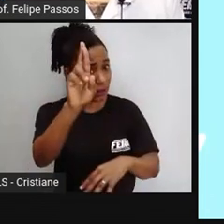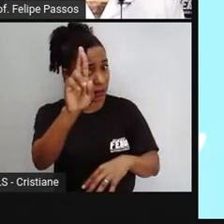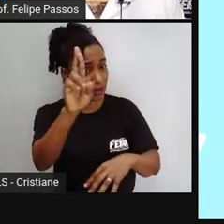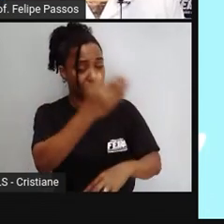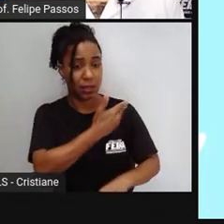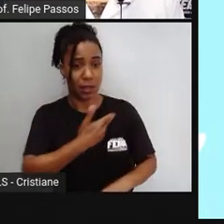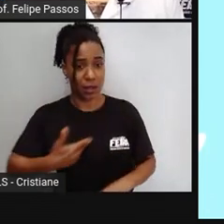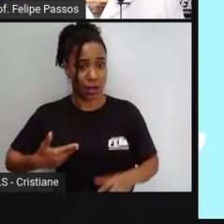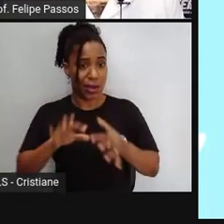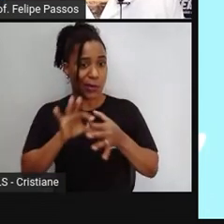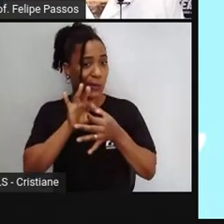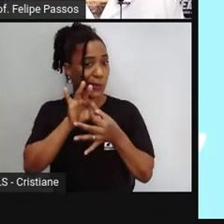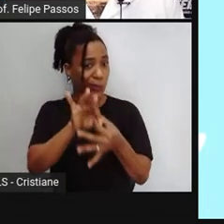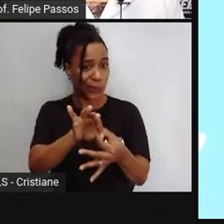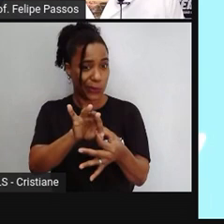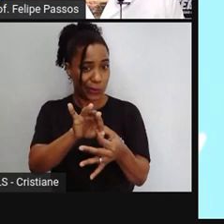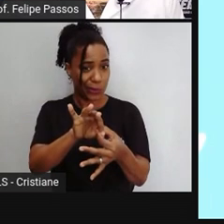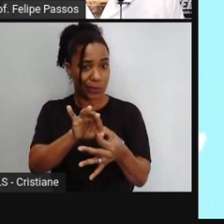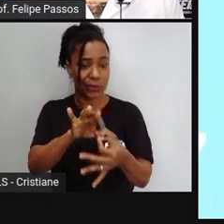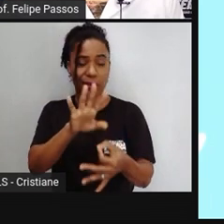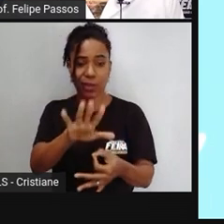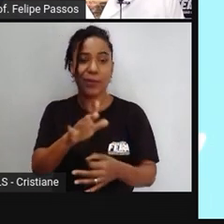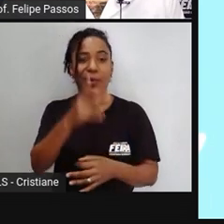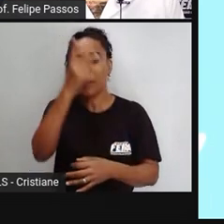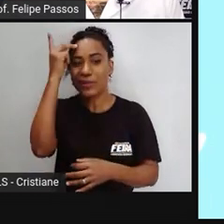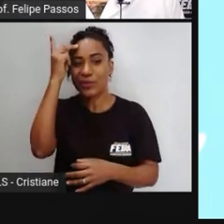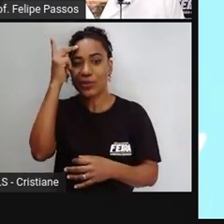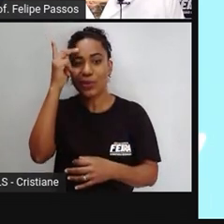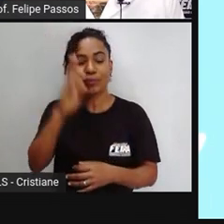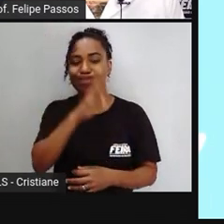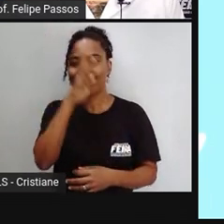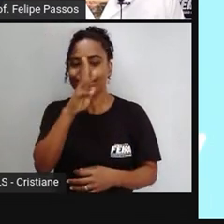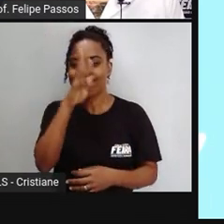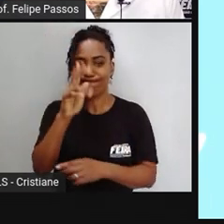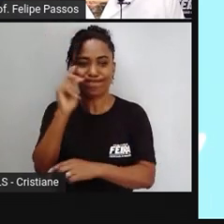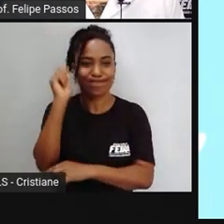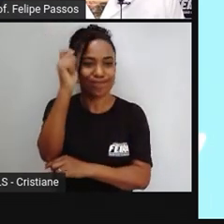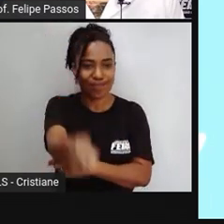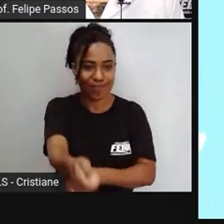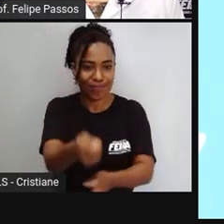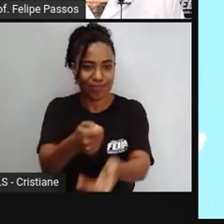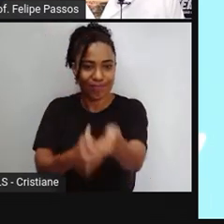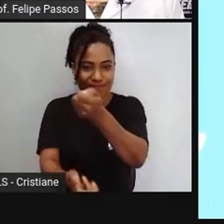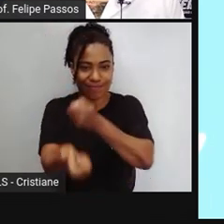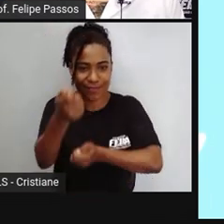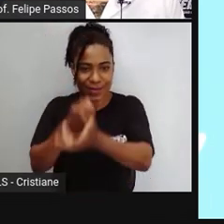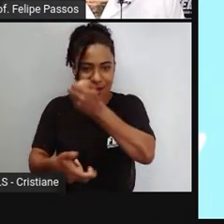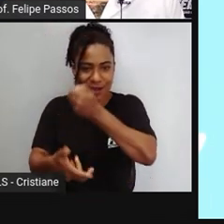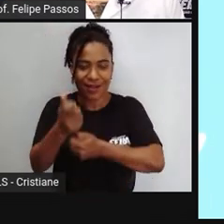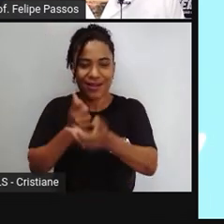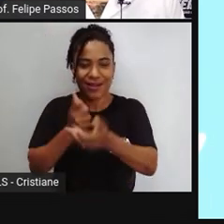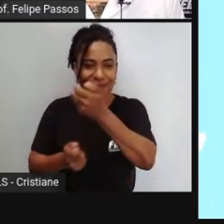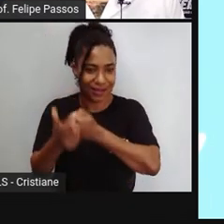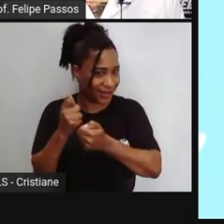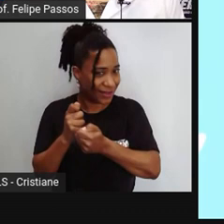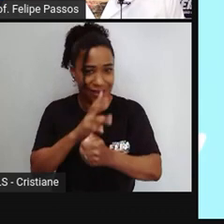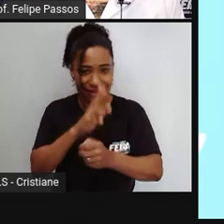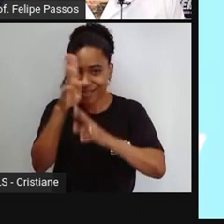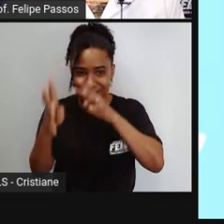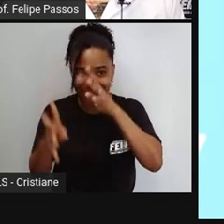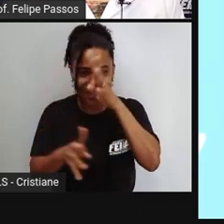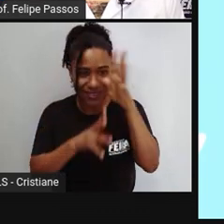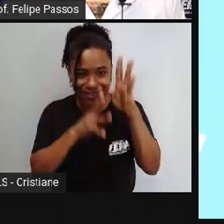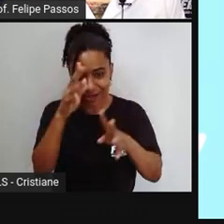para evitar isso, existe o domínio do Brasil sobre um mar territorial de 200